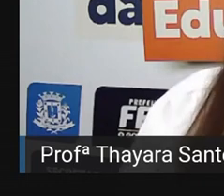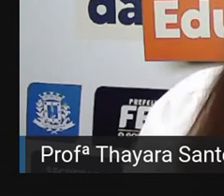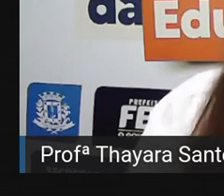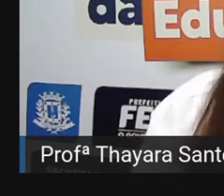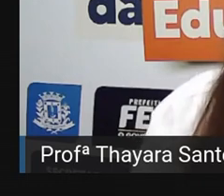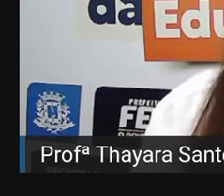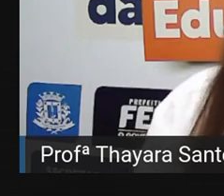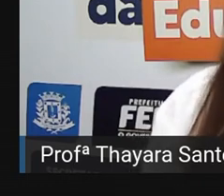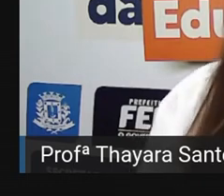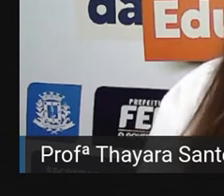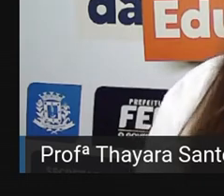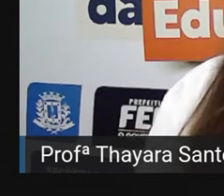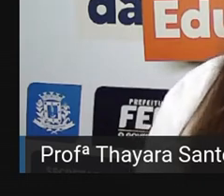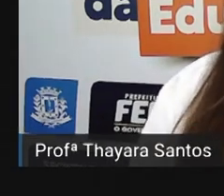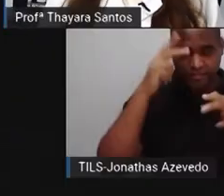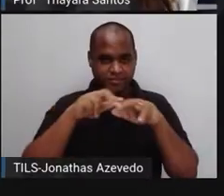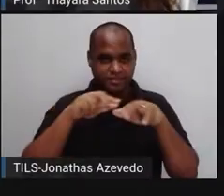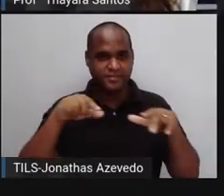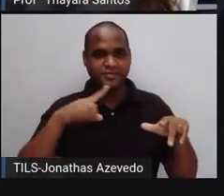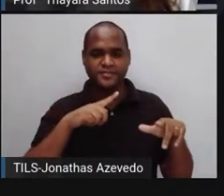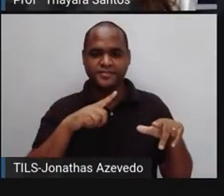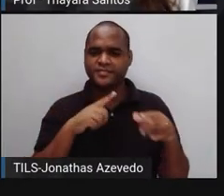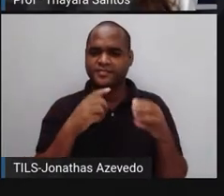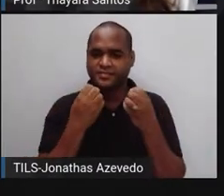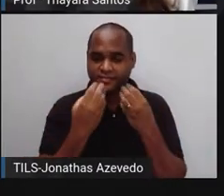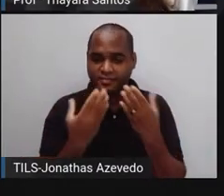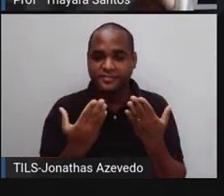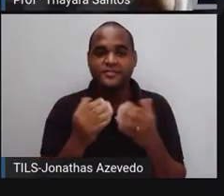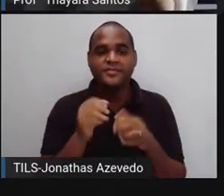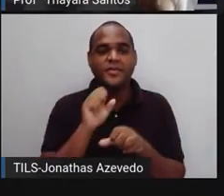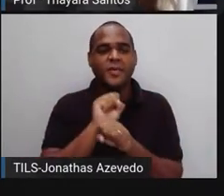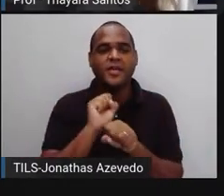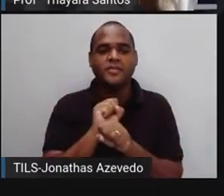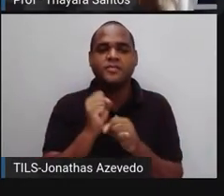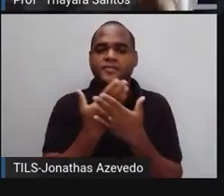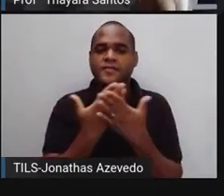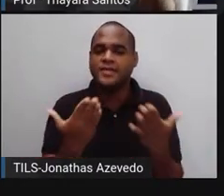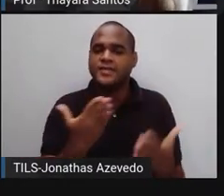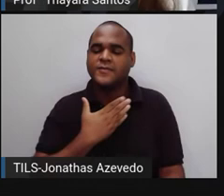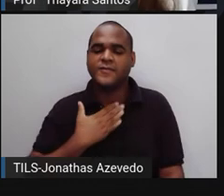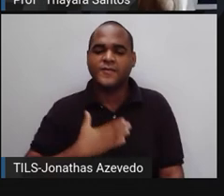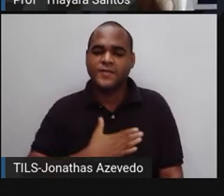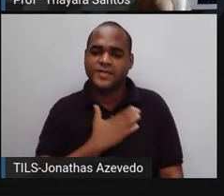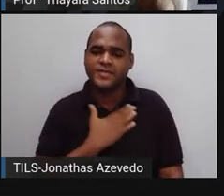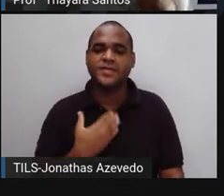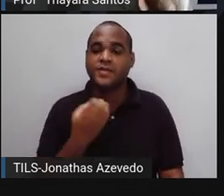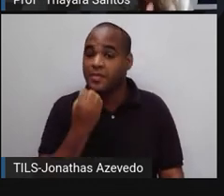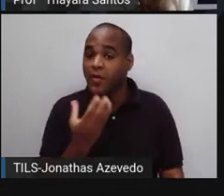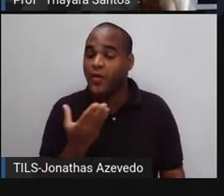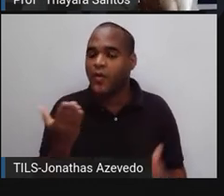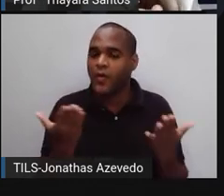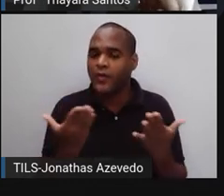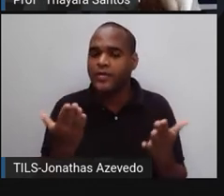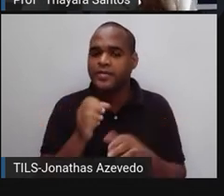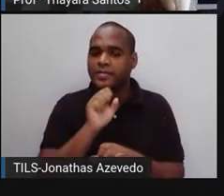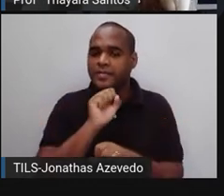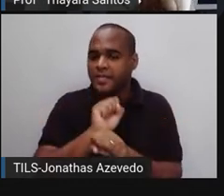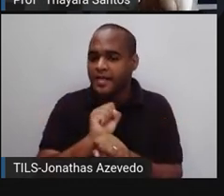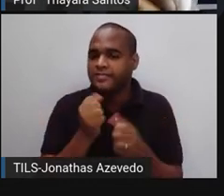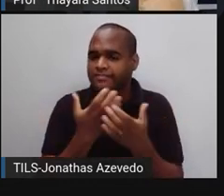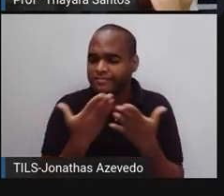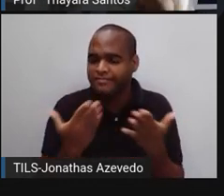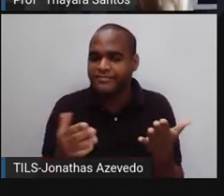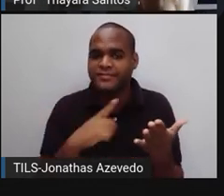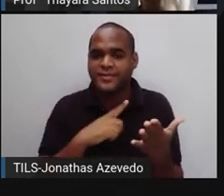Então, pessoal, eu espero que vocês tenham gostado da nossa aula de hoje. Por hoje, a gente vai parar por aqui.